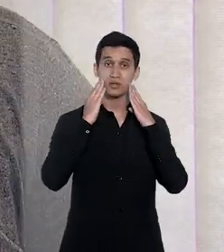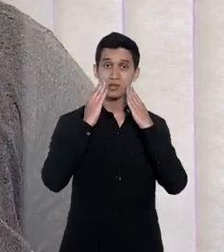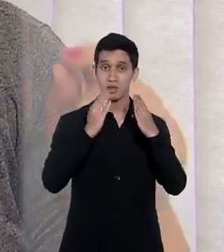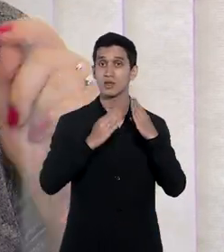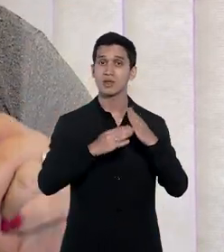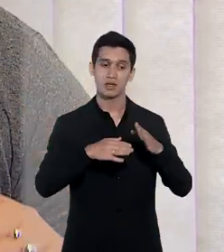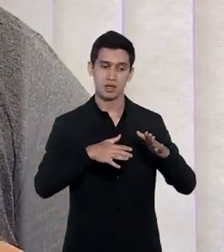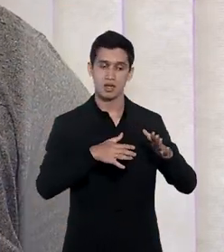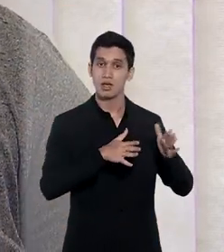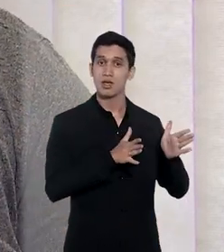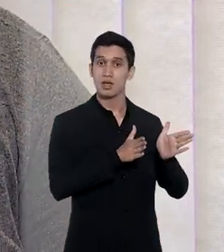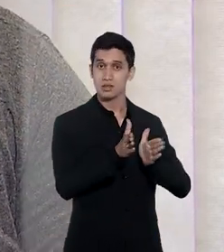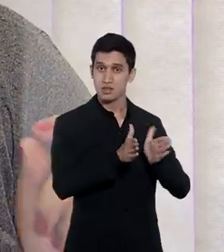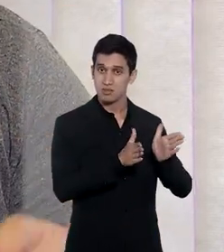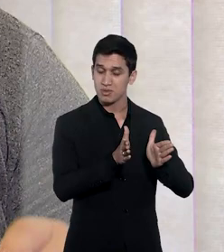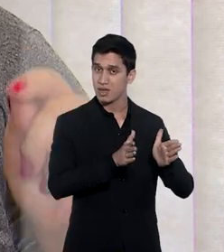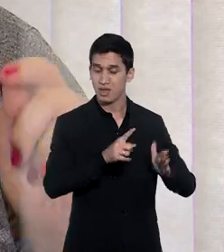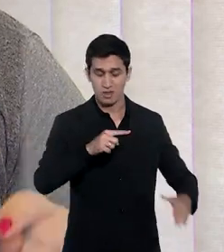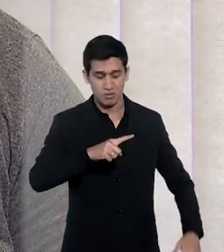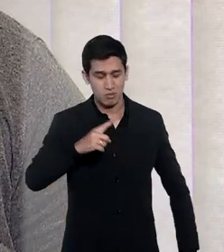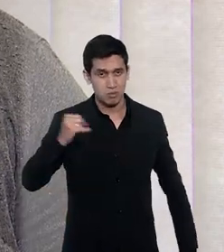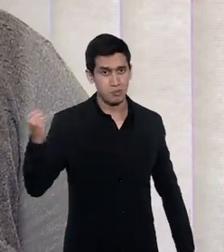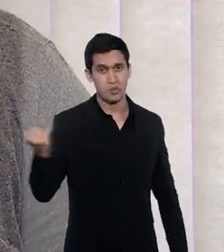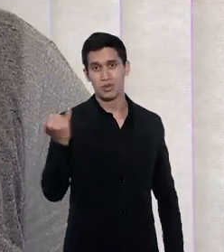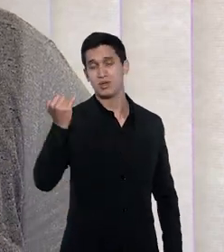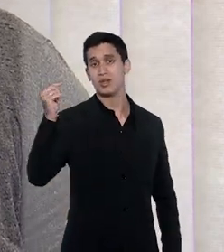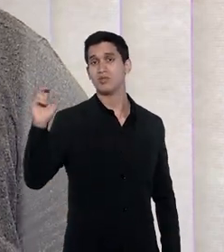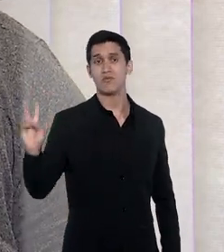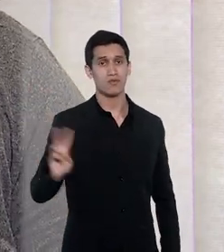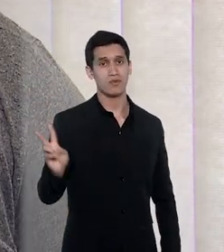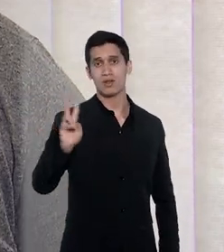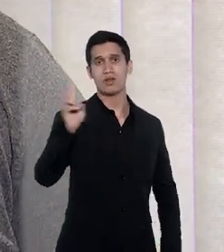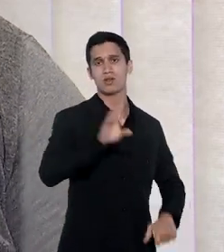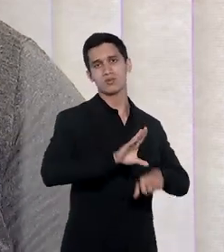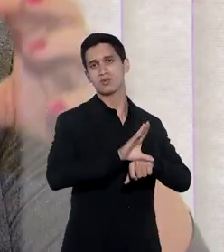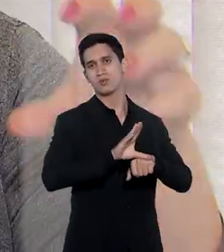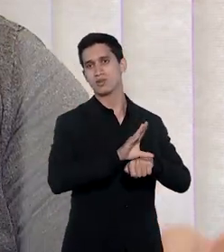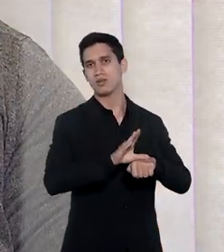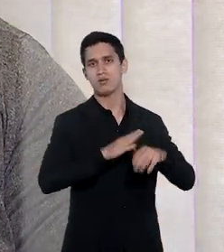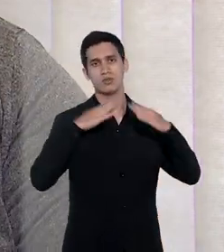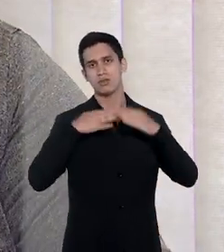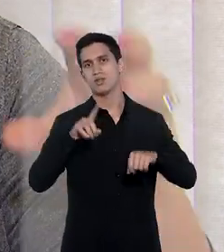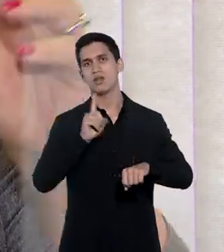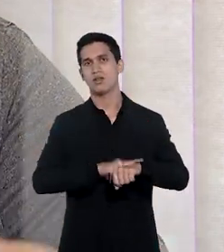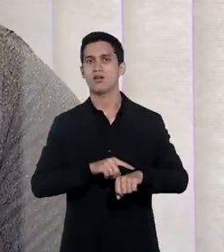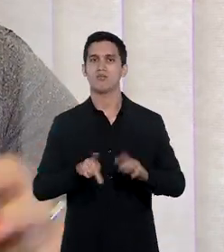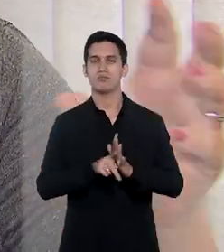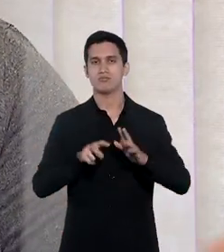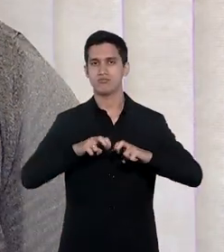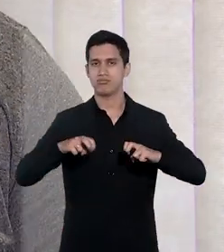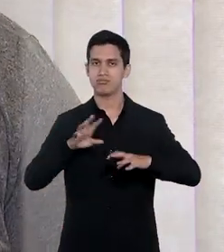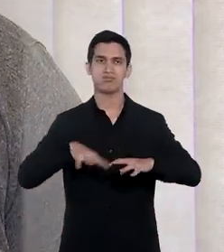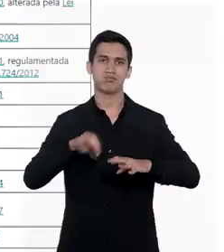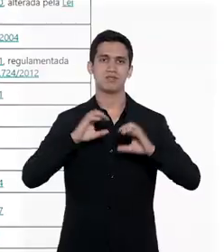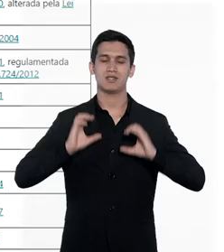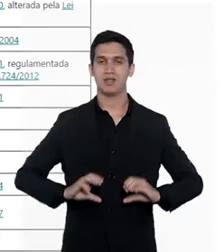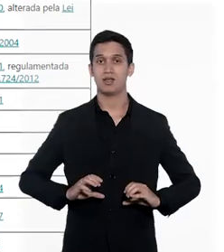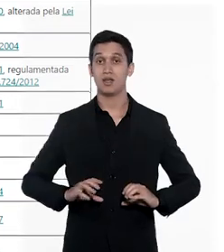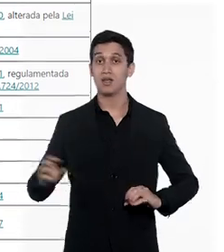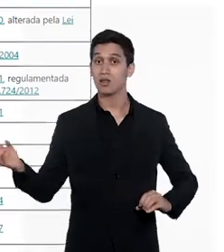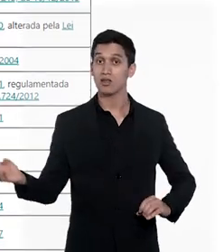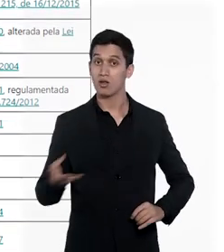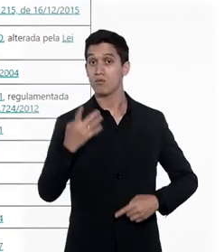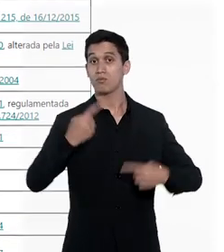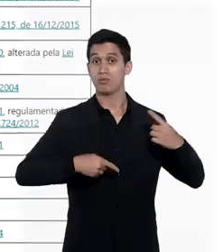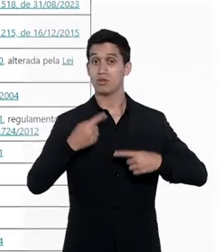mostrar que a acessibilidade é um valor institucional. É mostrando na prática a cor de cidadã. A